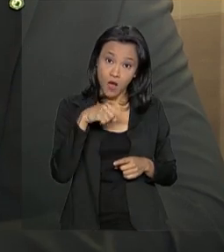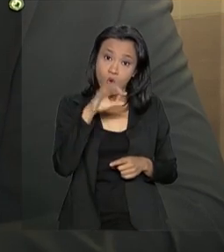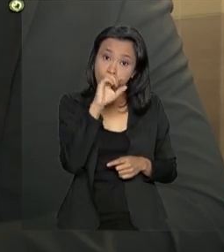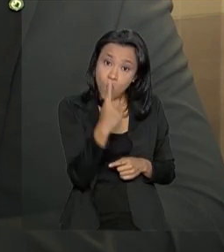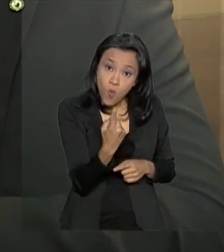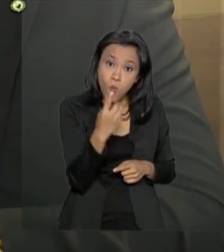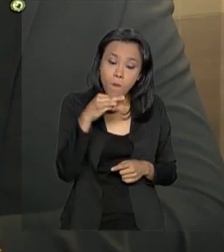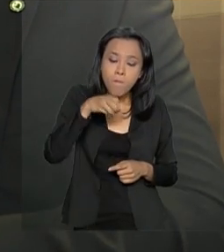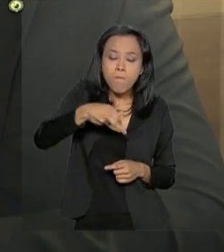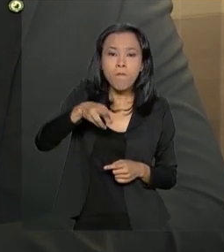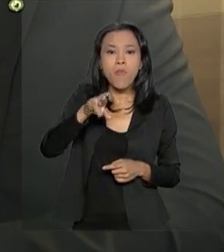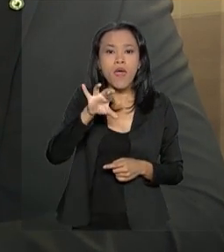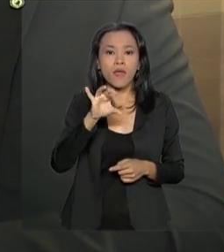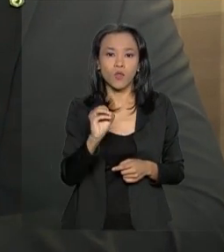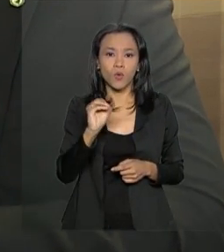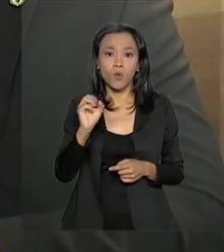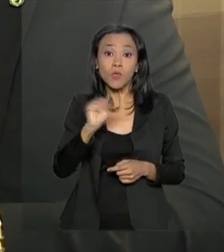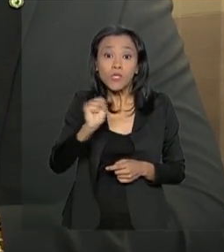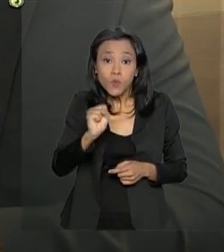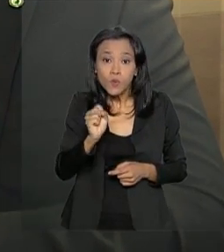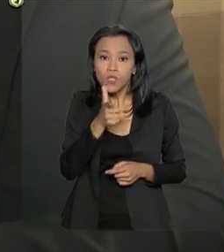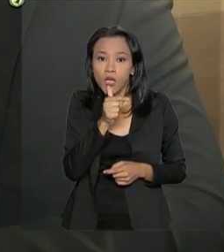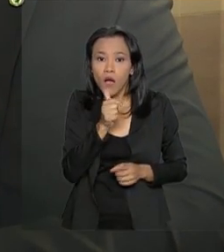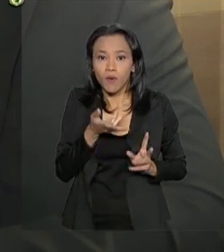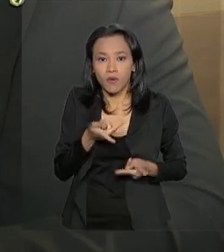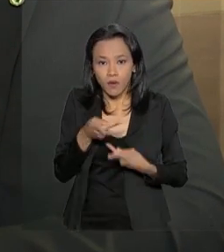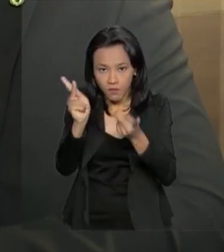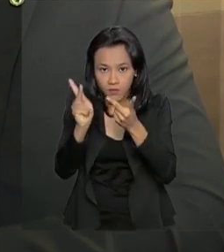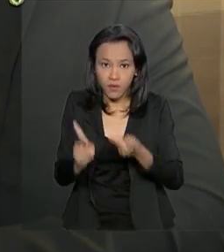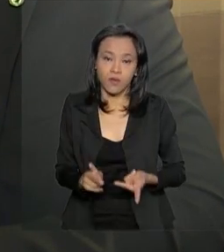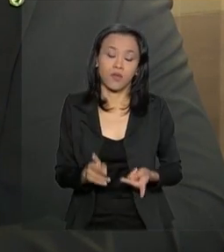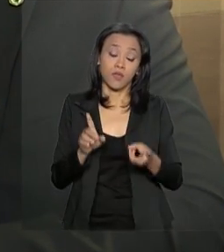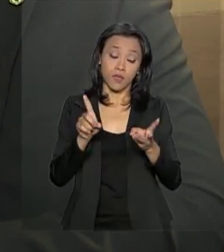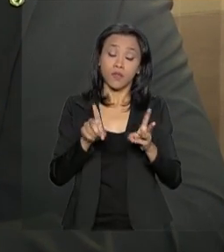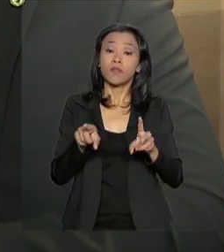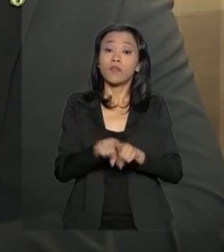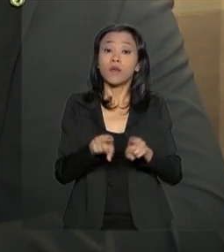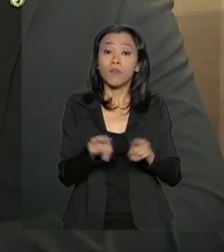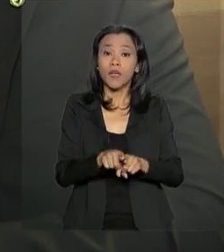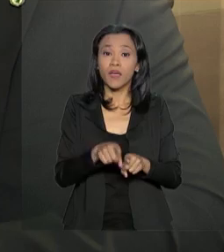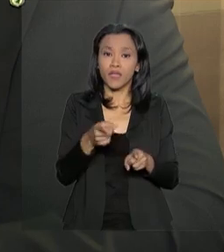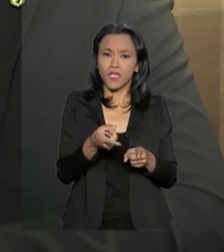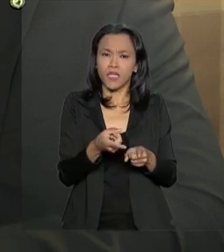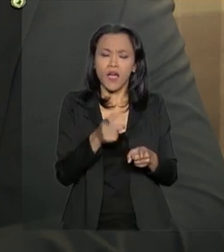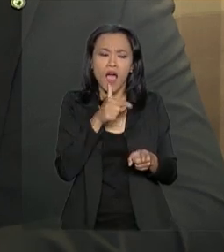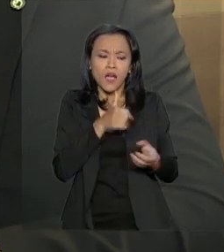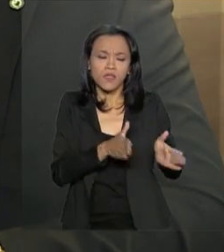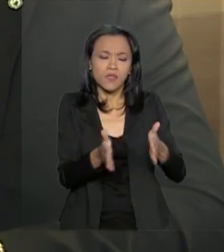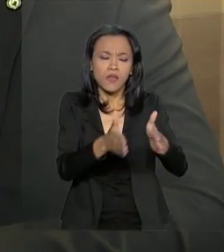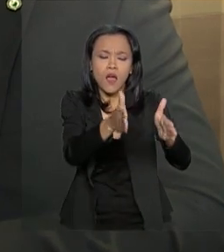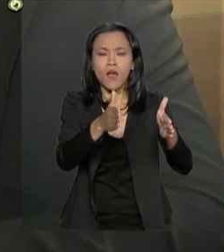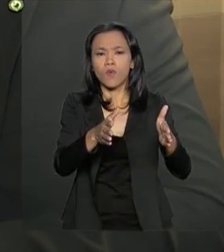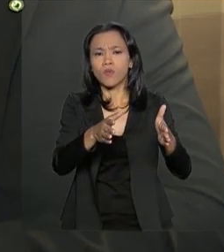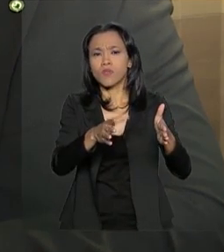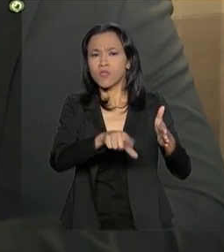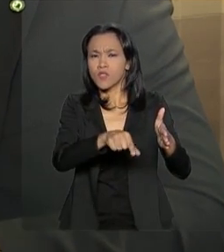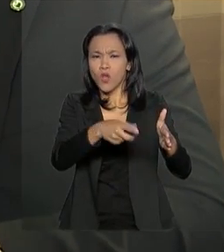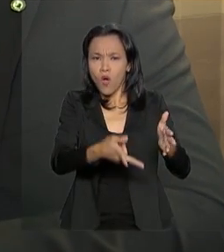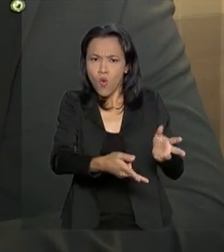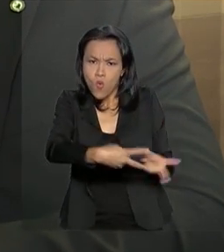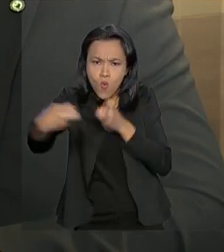segundo de água para a região, desafogar um pouco a necessidade das águas dos reservatórios, assim como outras